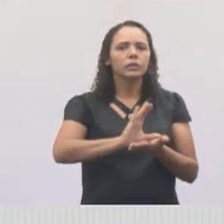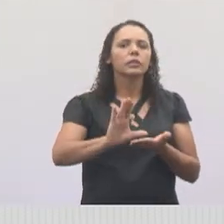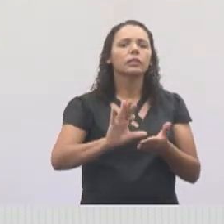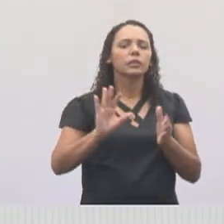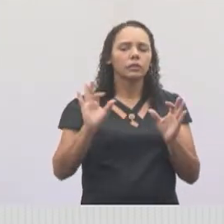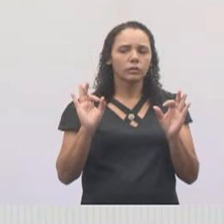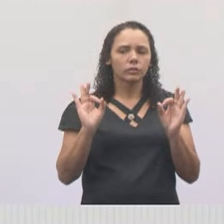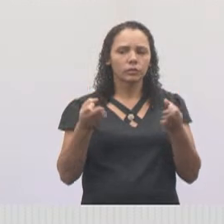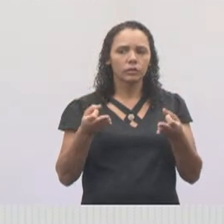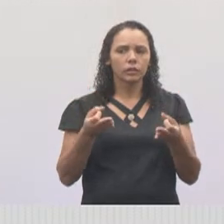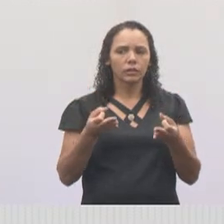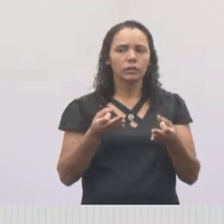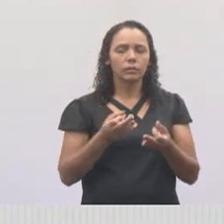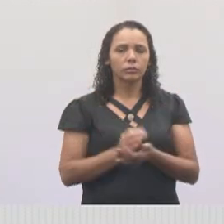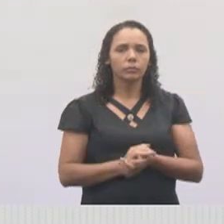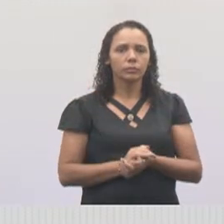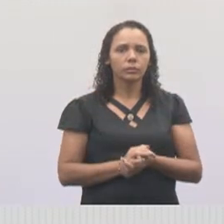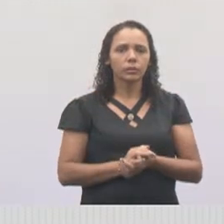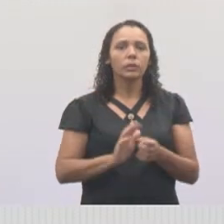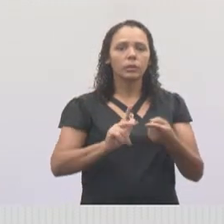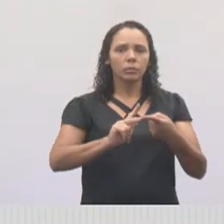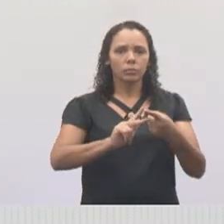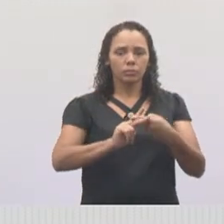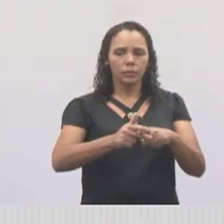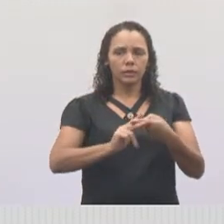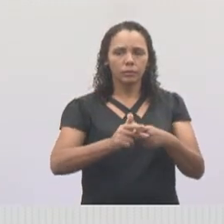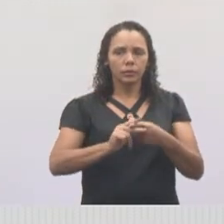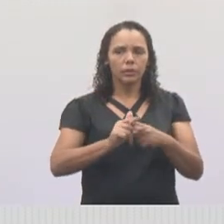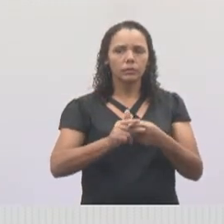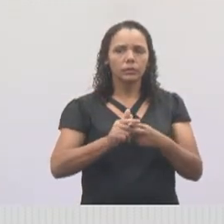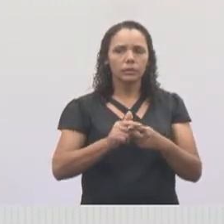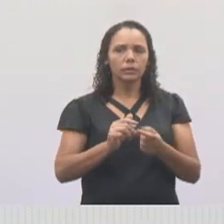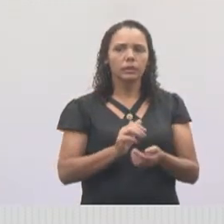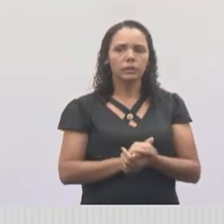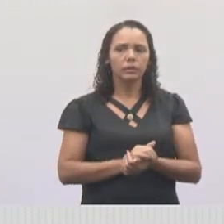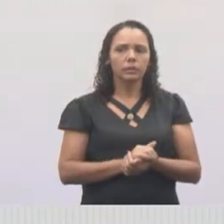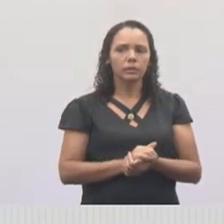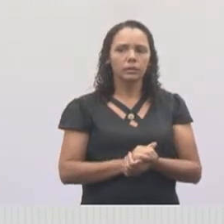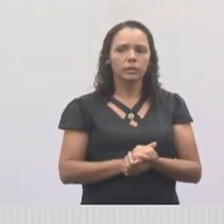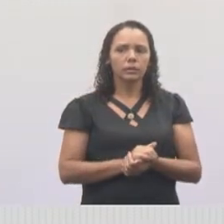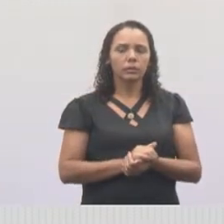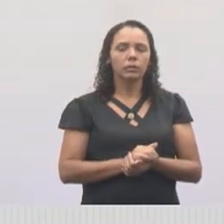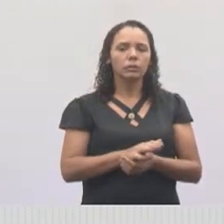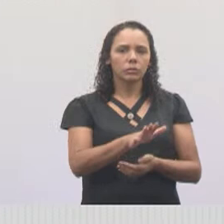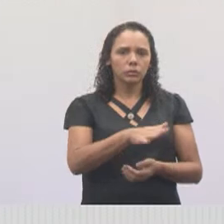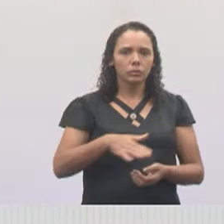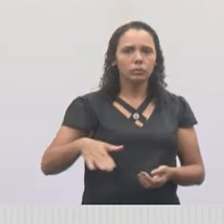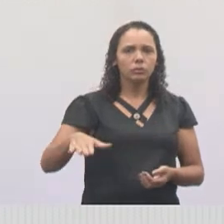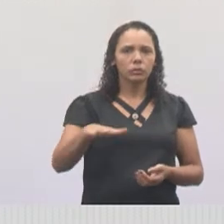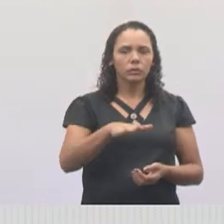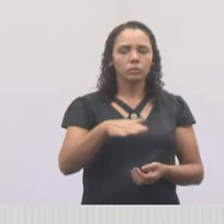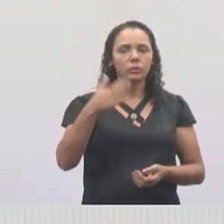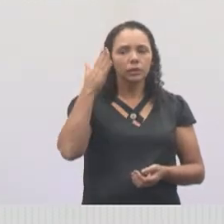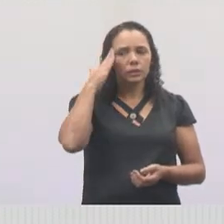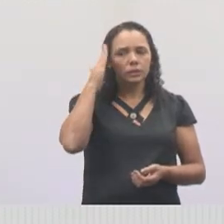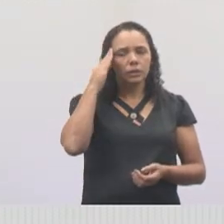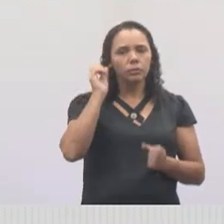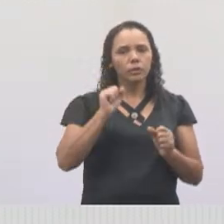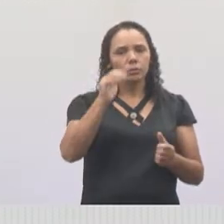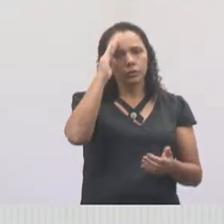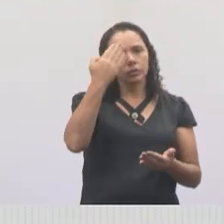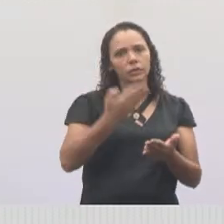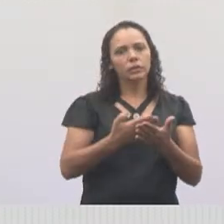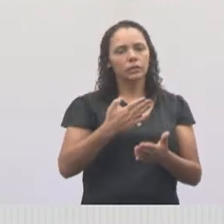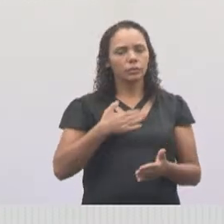destinada para a realização e manutenção daquele campo. E saibam que pode contar